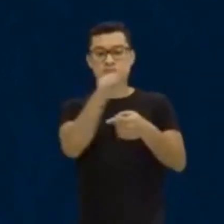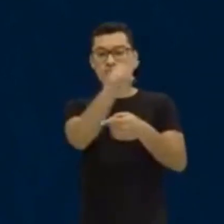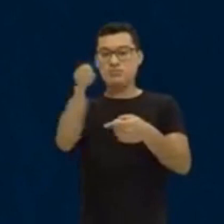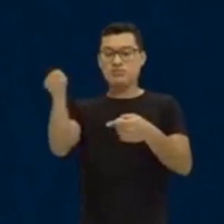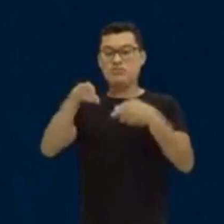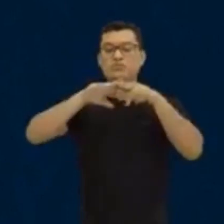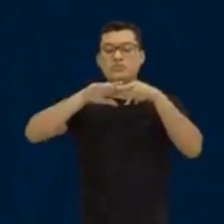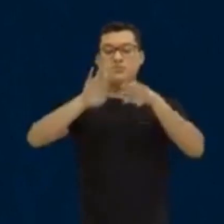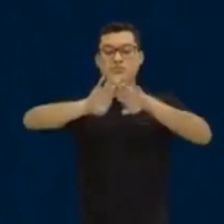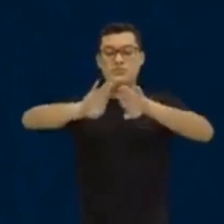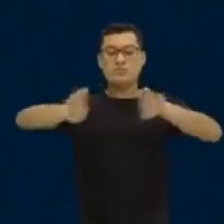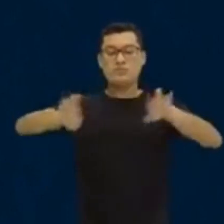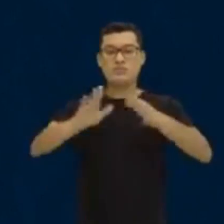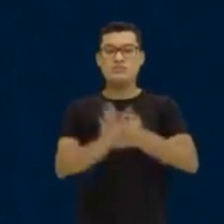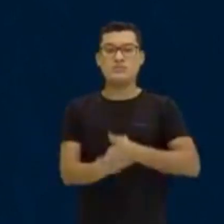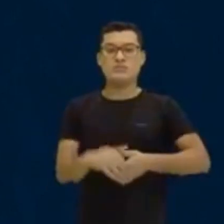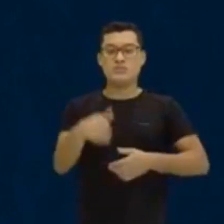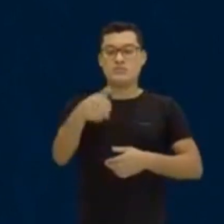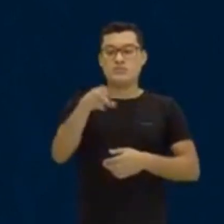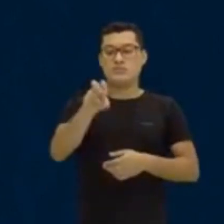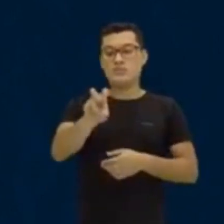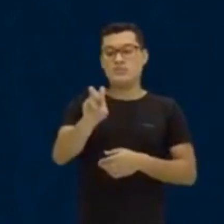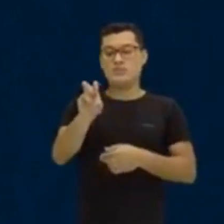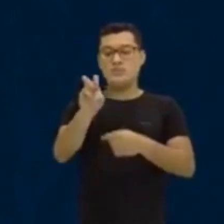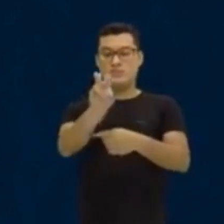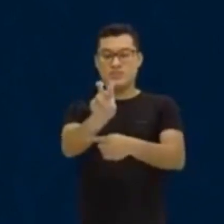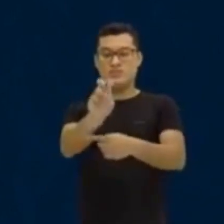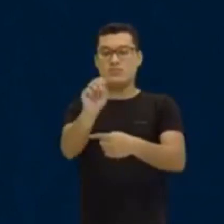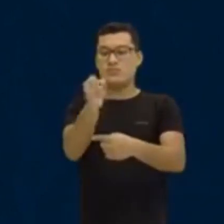ficar 584.